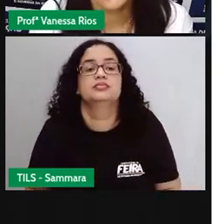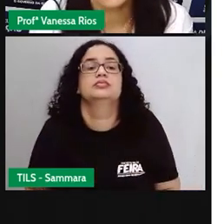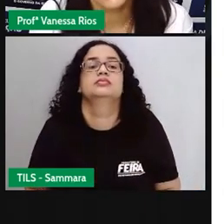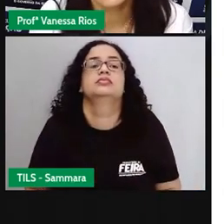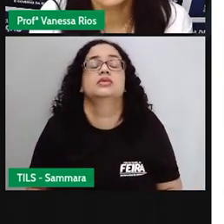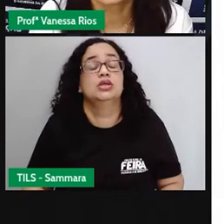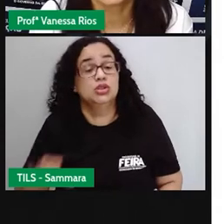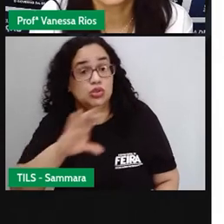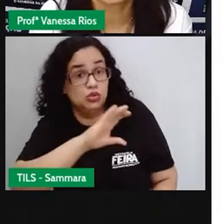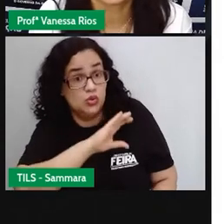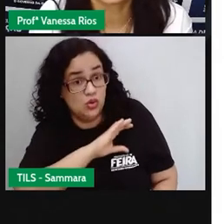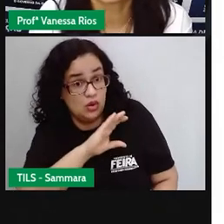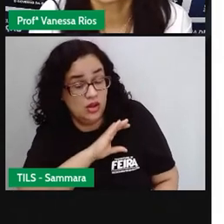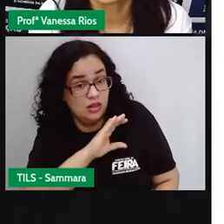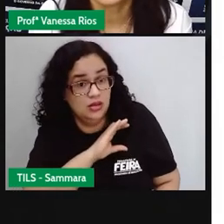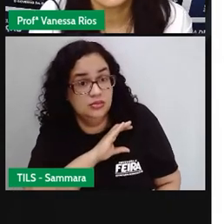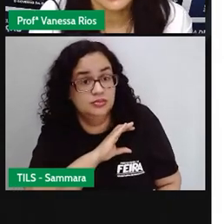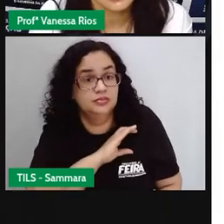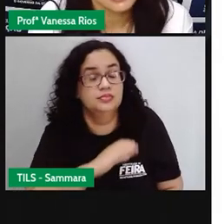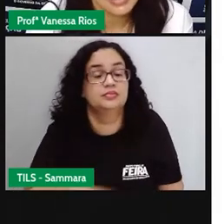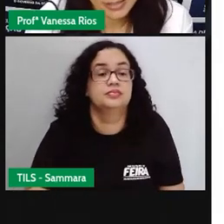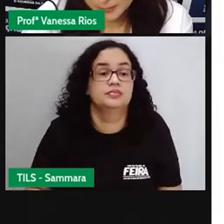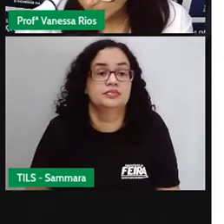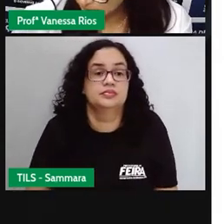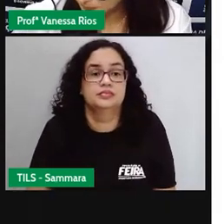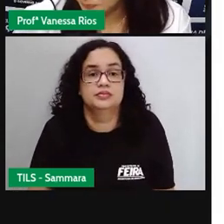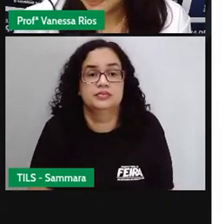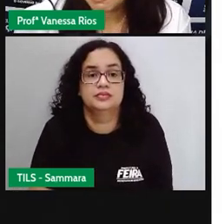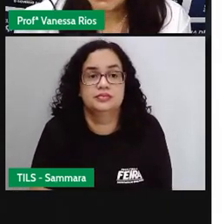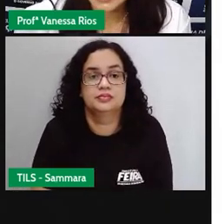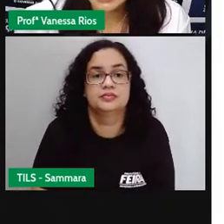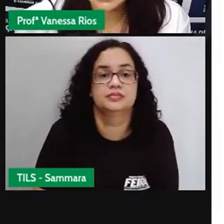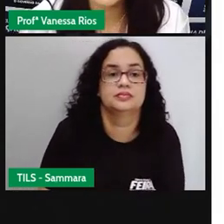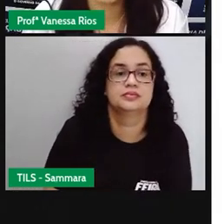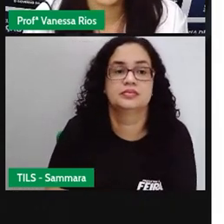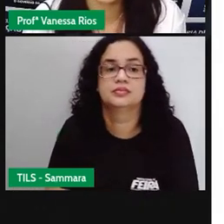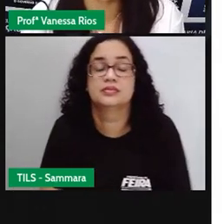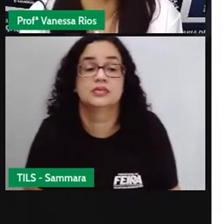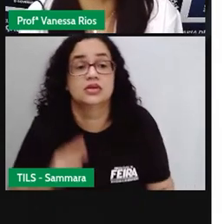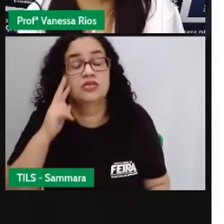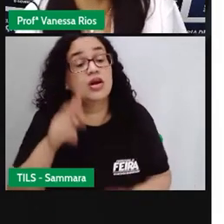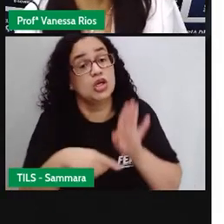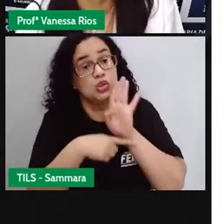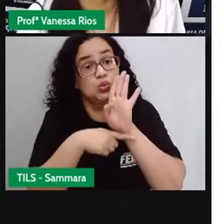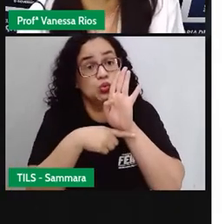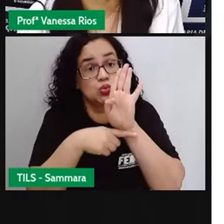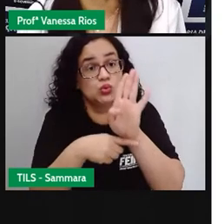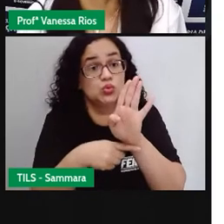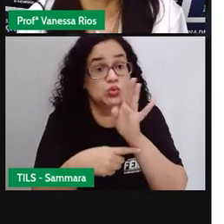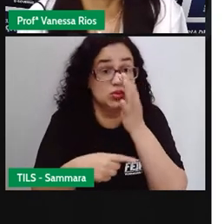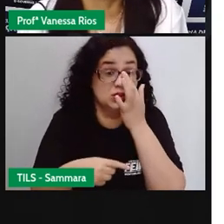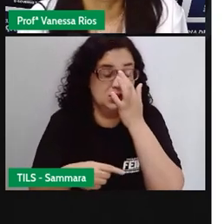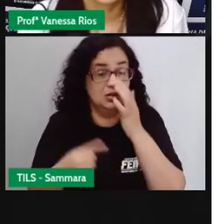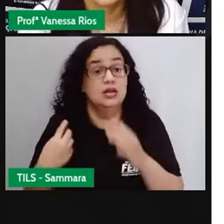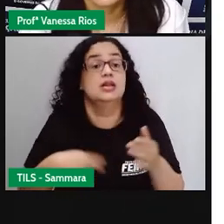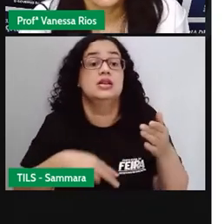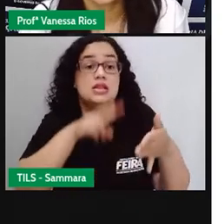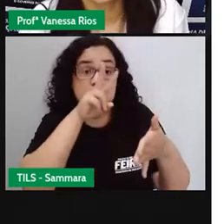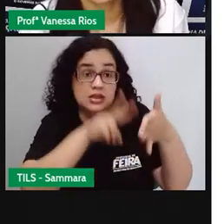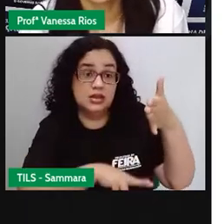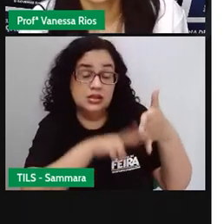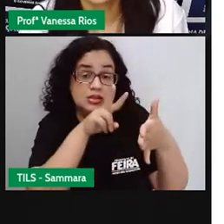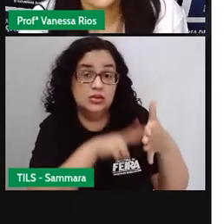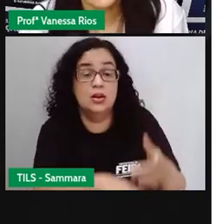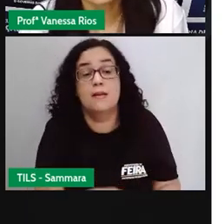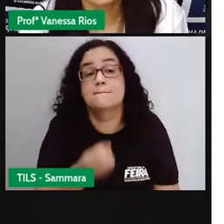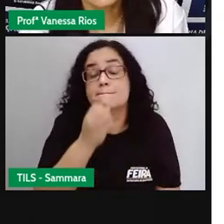né, de colegas que tenham esse mesmo interesse. E isso vai ajudar para que a leitura, ela